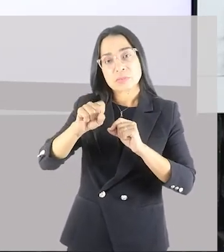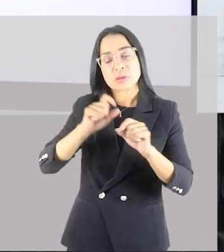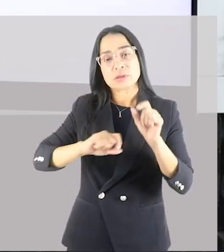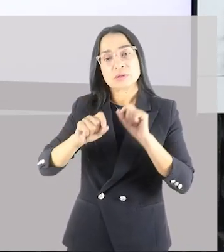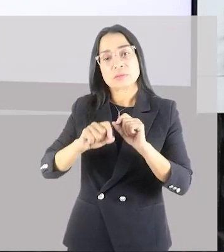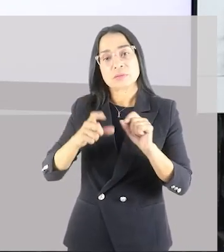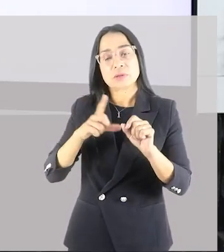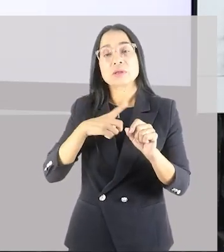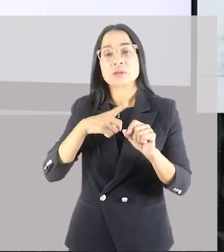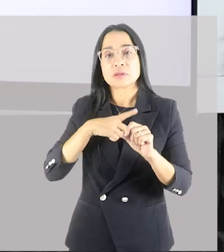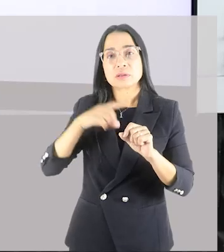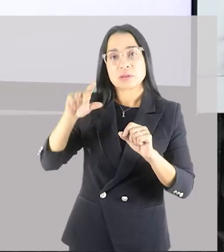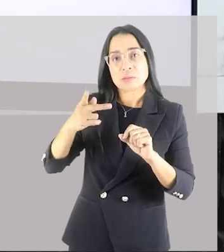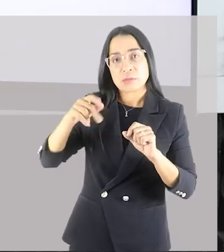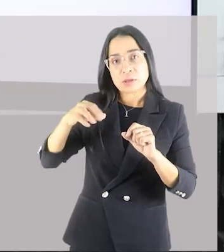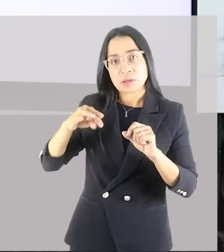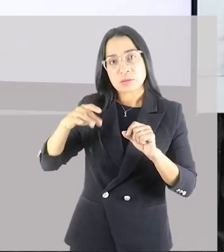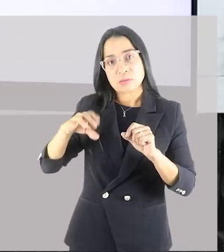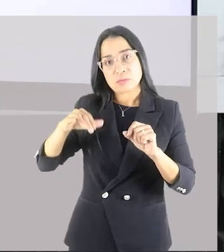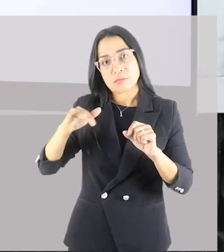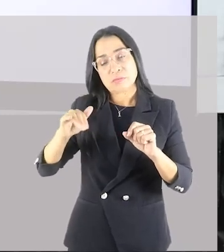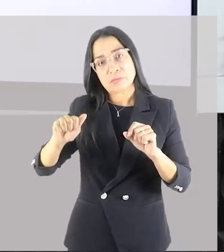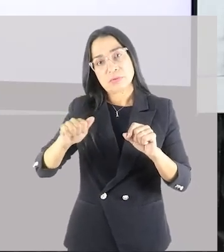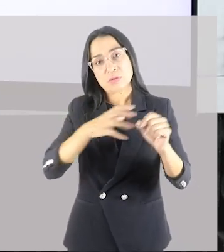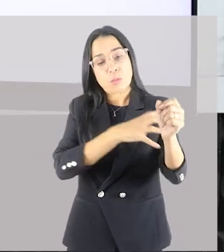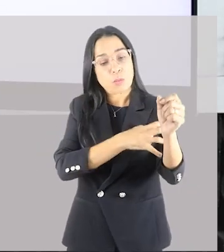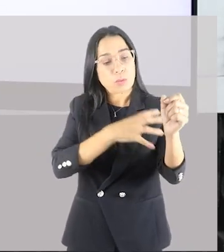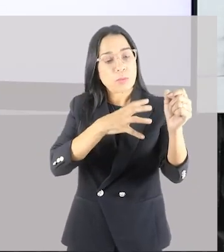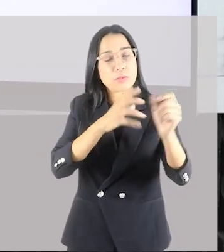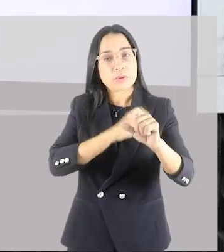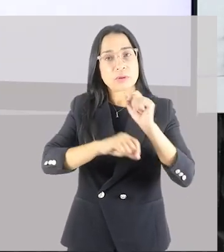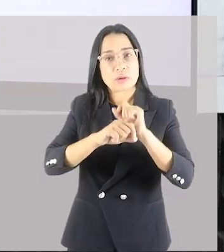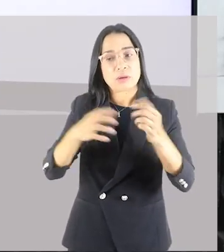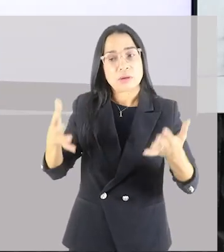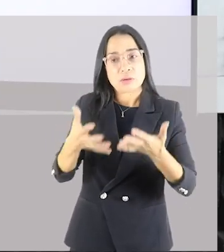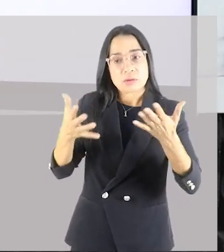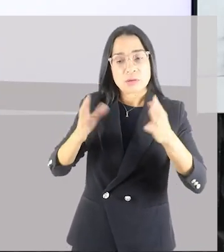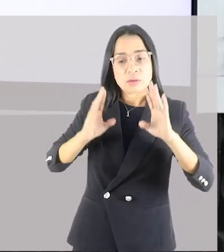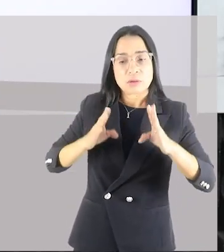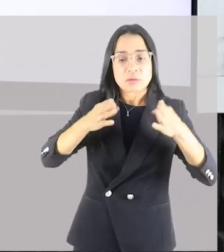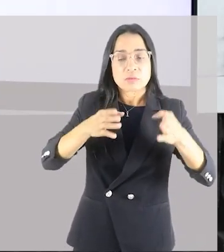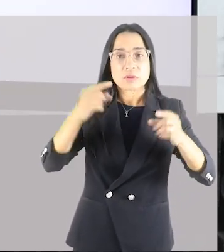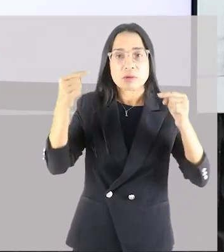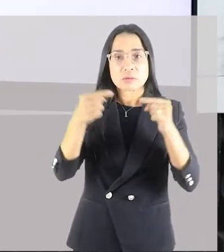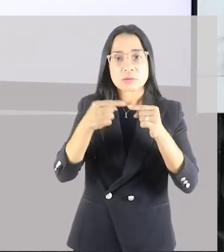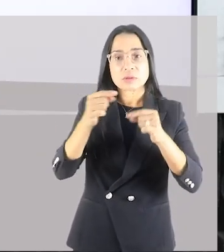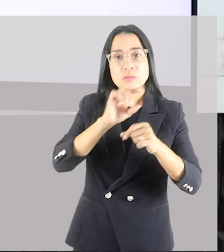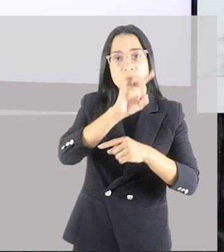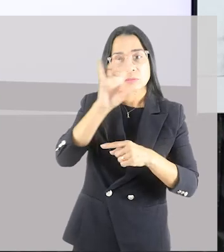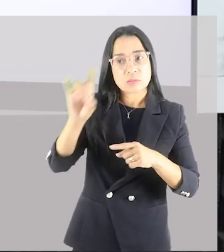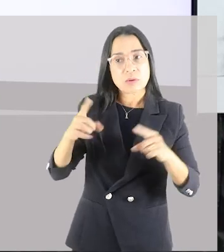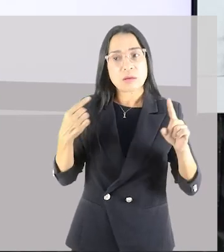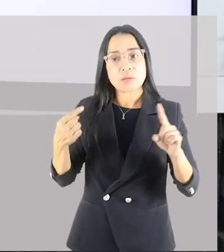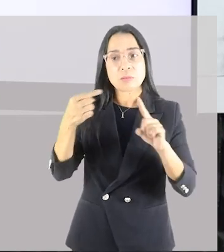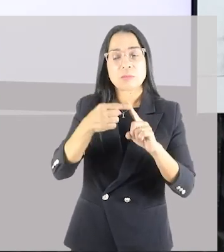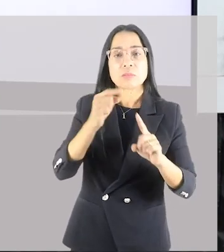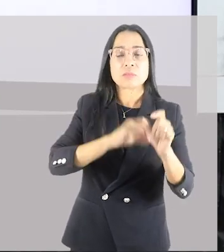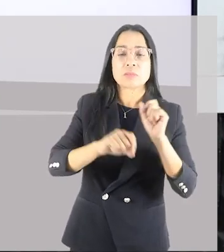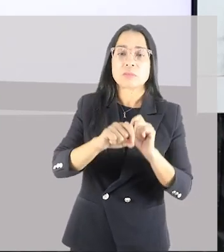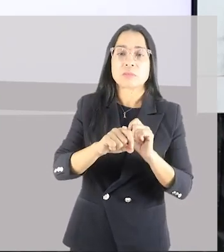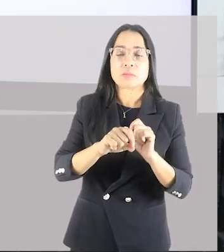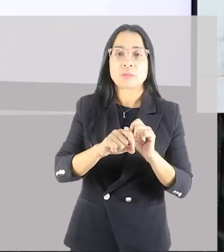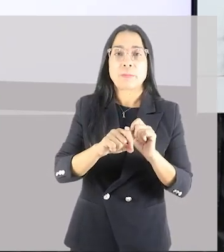hipertrofia, esse músculo vai aumentar. Então, o estímulo, ele é direcionado de acordo com cada objetivo. Agora,